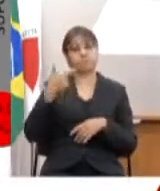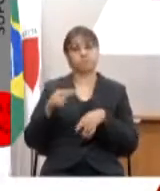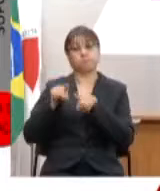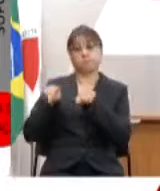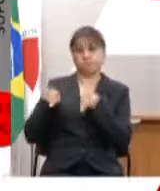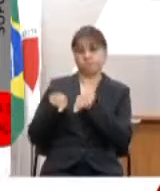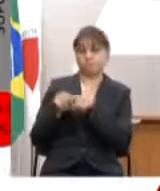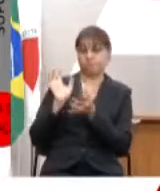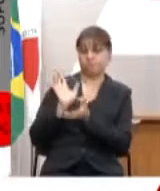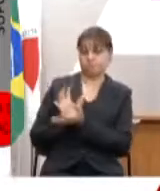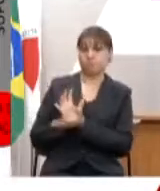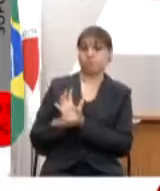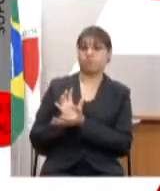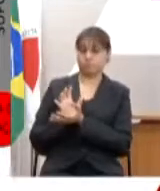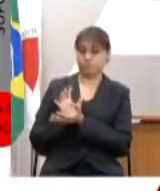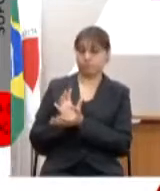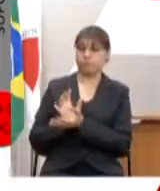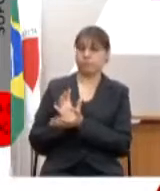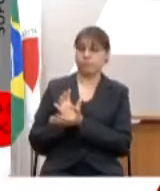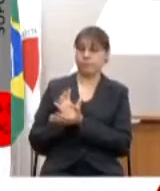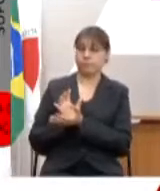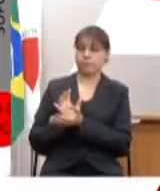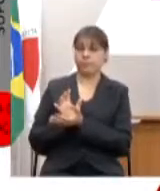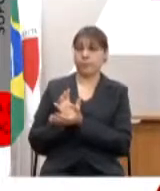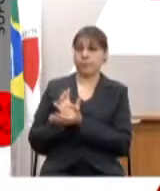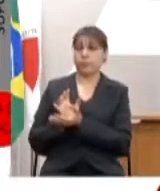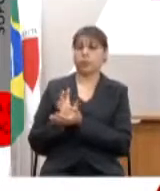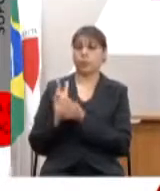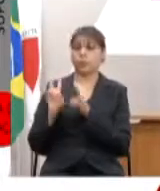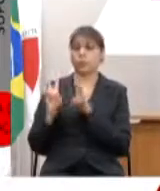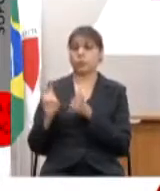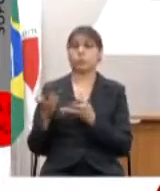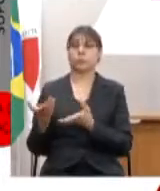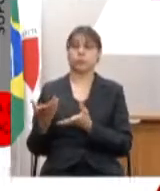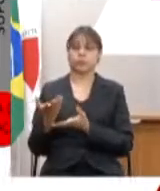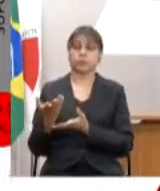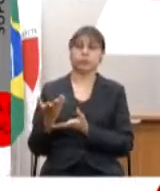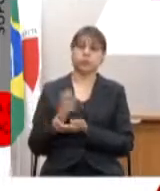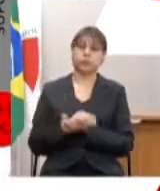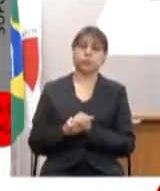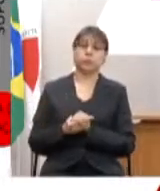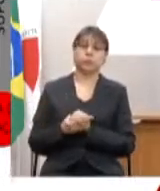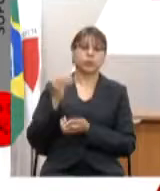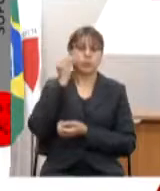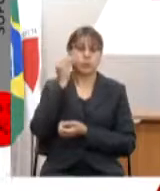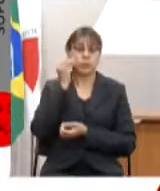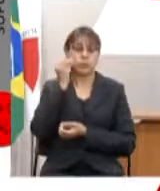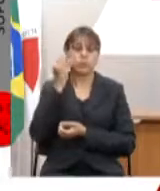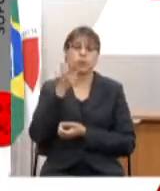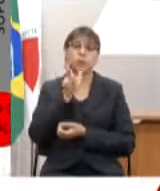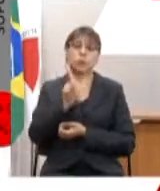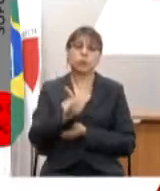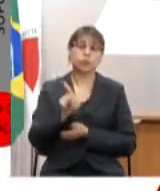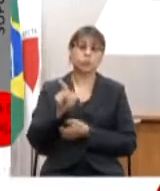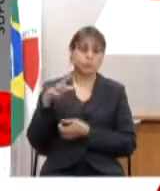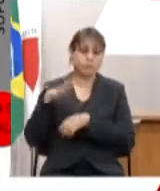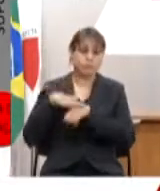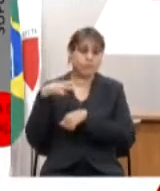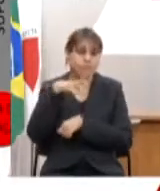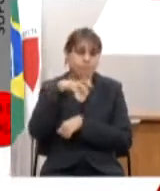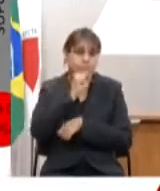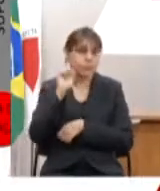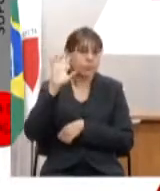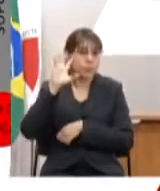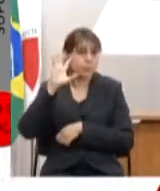sala de situação que vincula o COES e o CIEVES com isso nós tentamos ter uma agilidade na